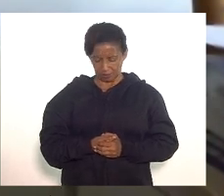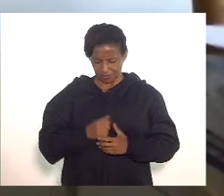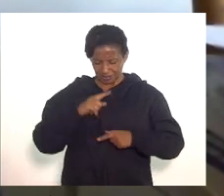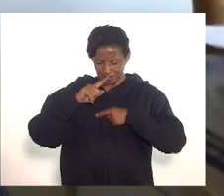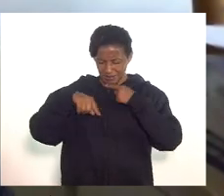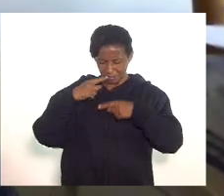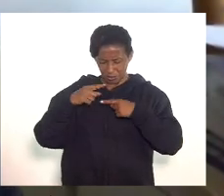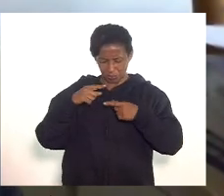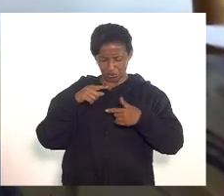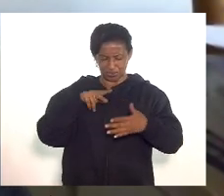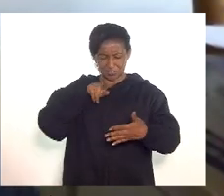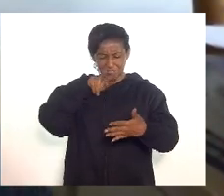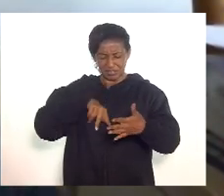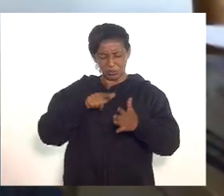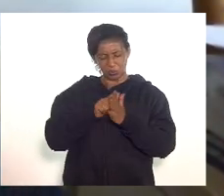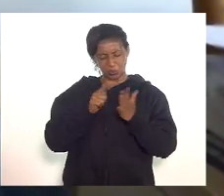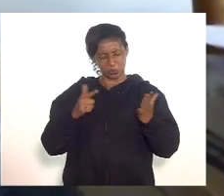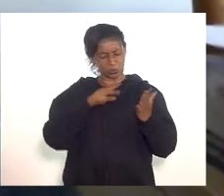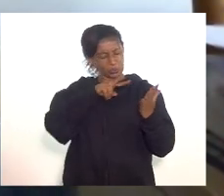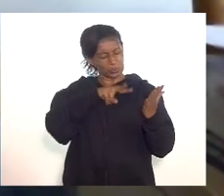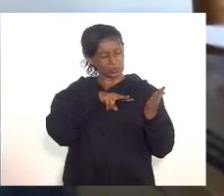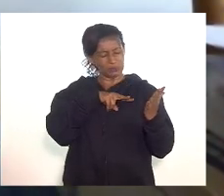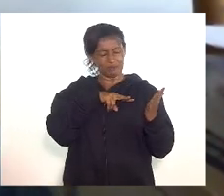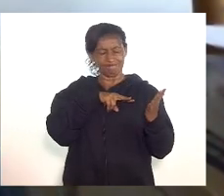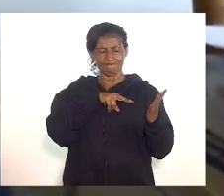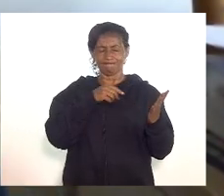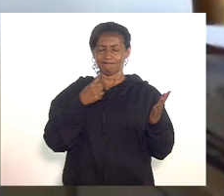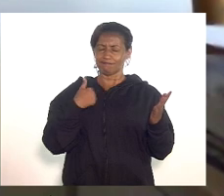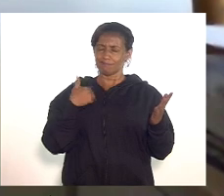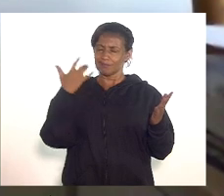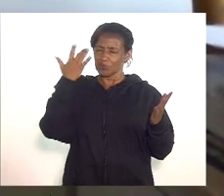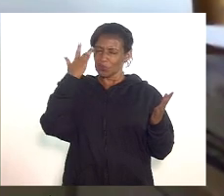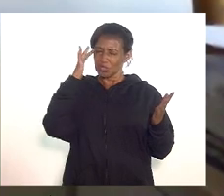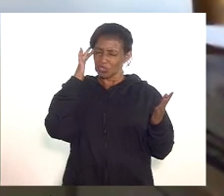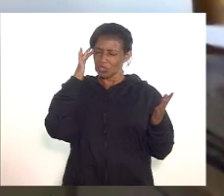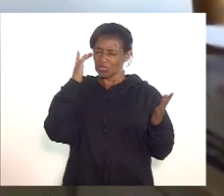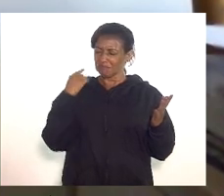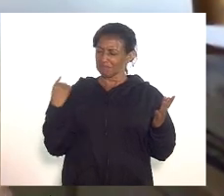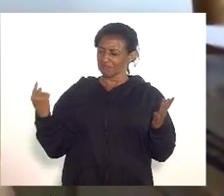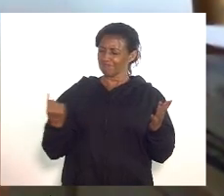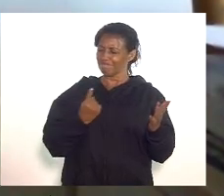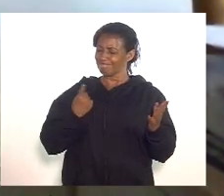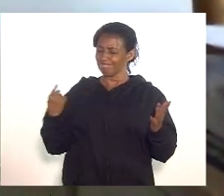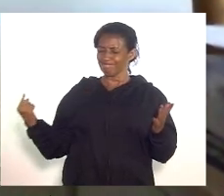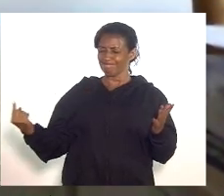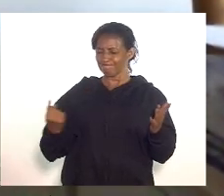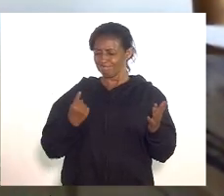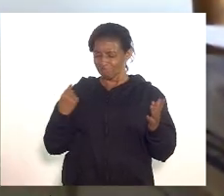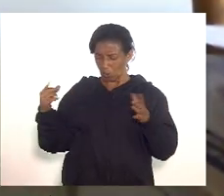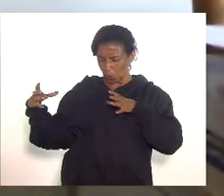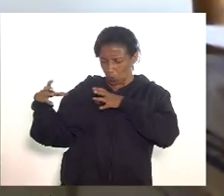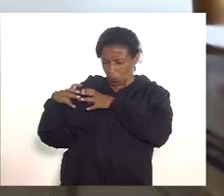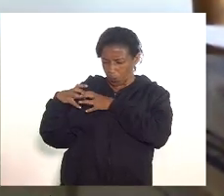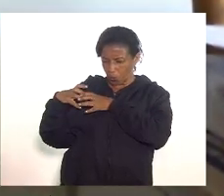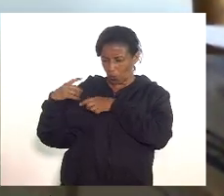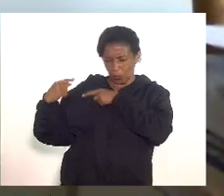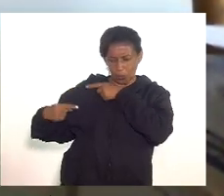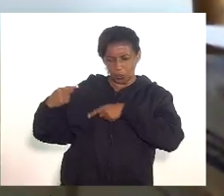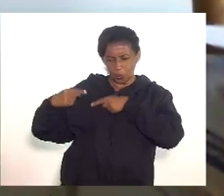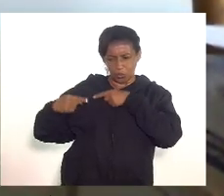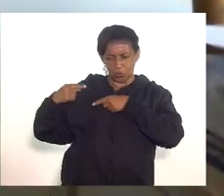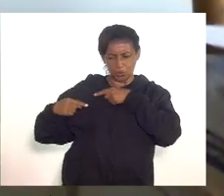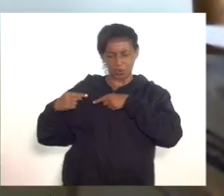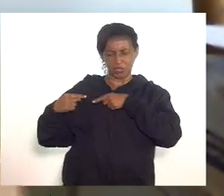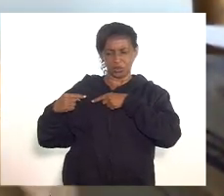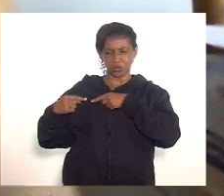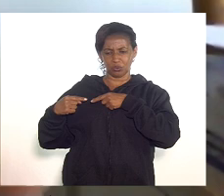leitura deste artigo eu achei que nós políticos que o somos não poderíamos